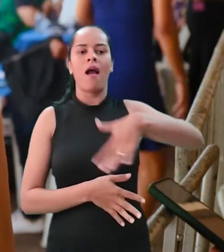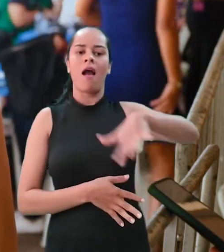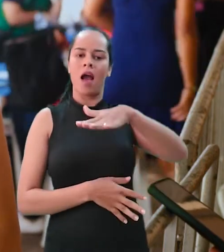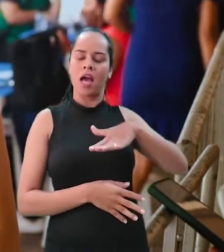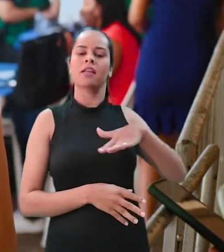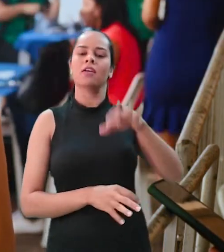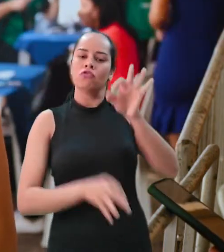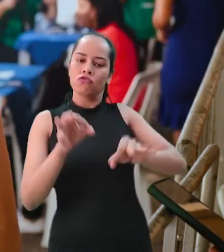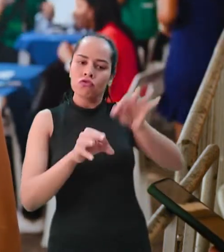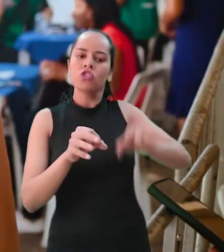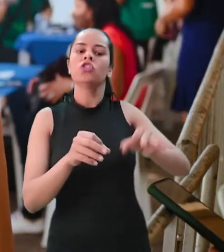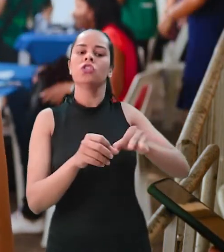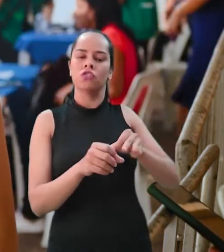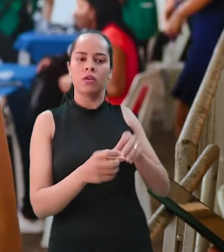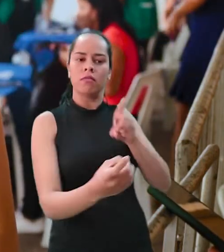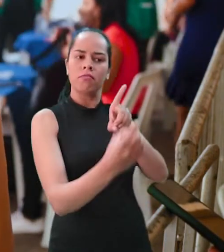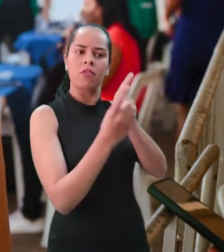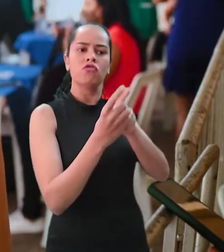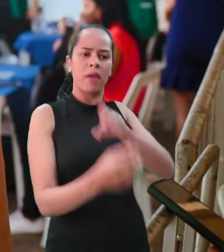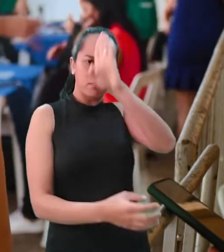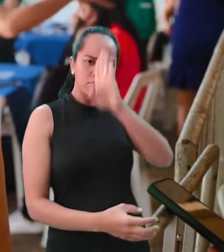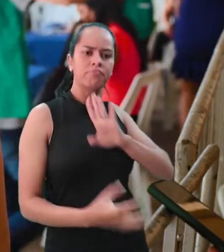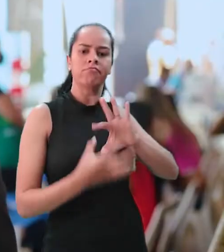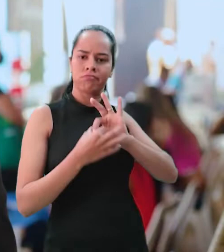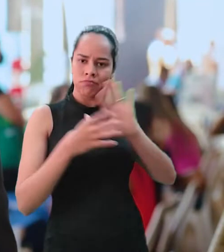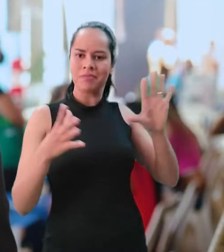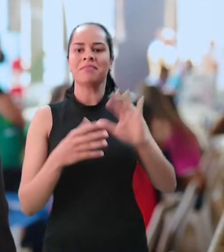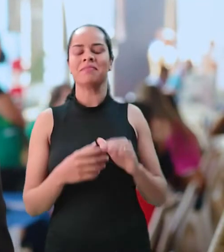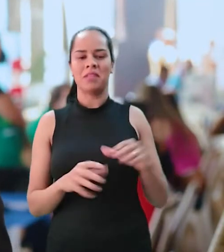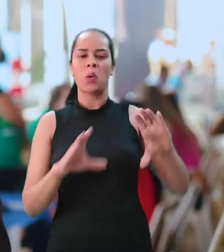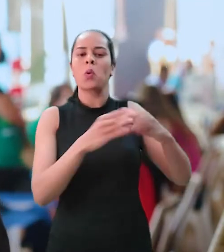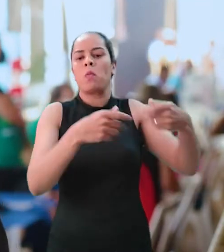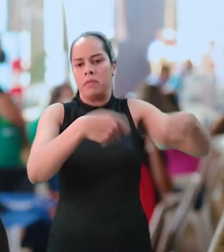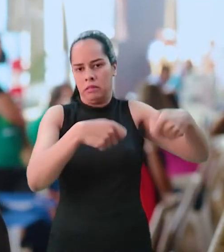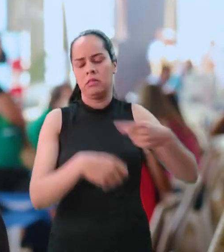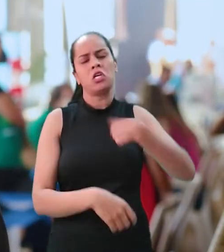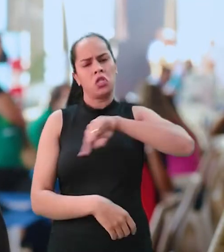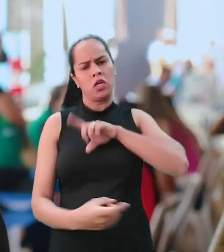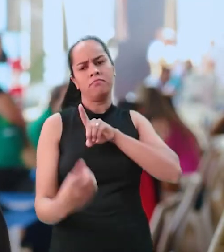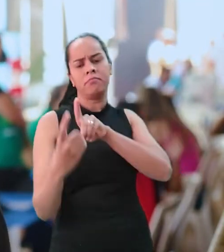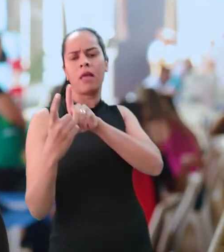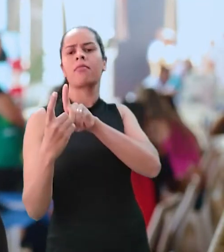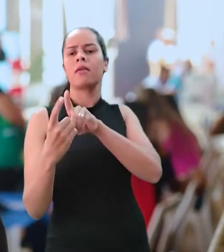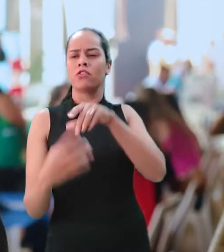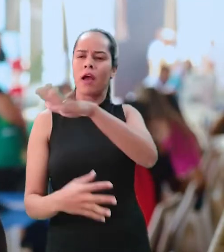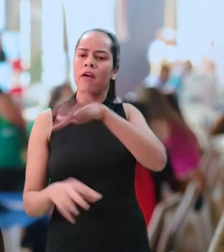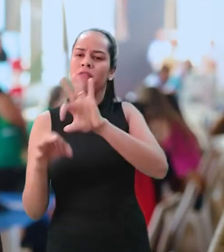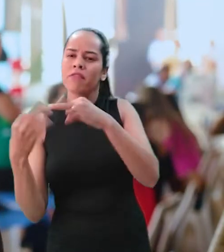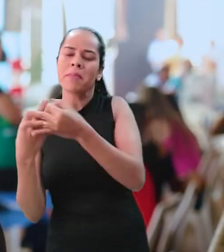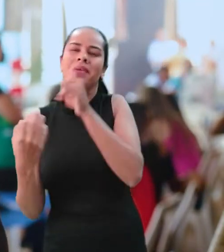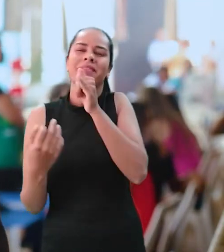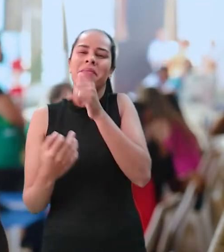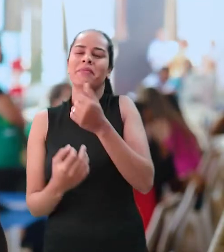integral e gratuita à população que dela necessita. Atendemos demandas na área de família, tais como pensão de